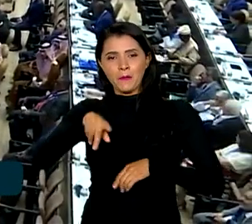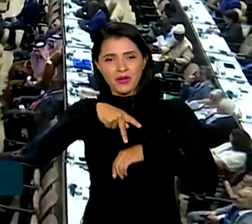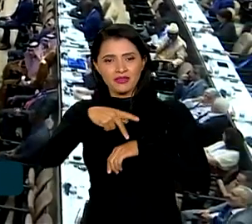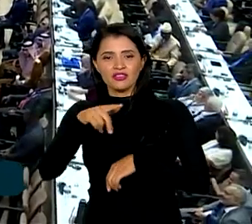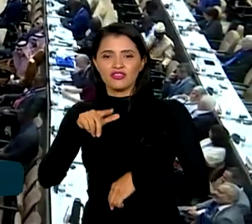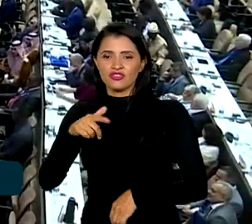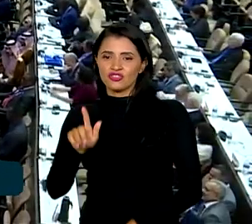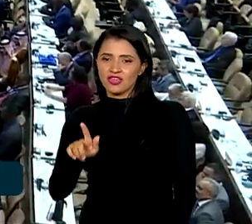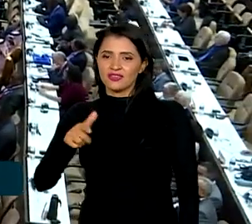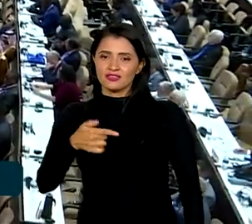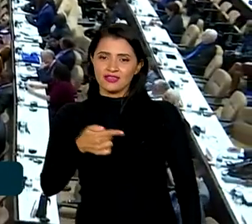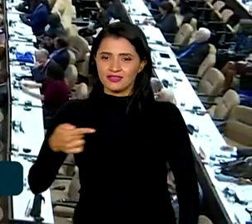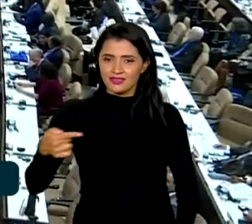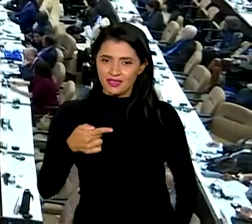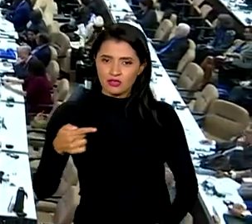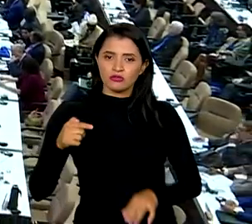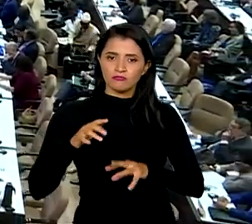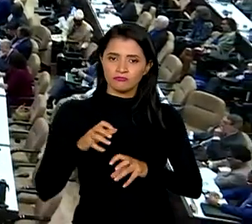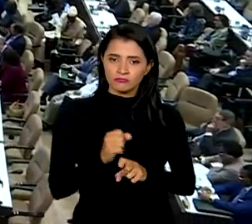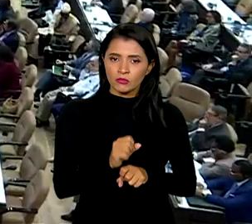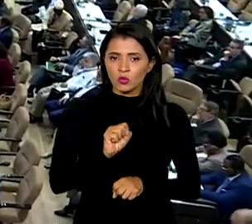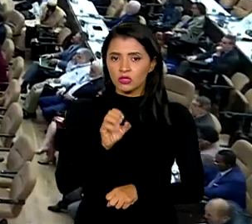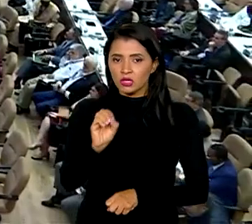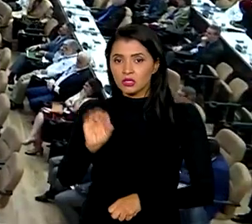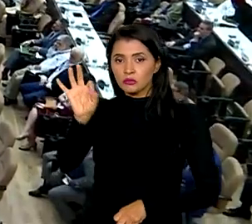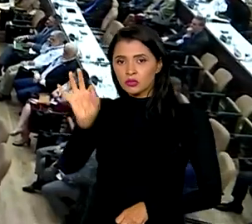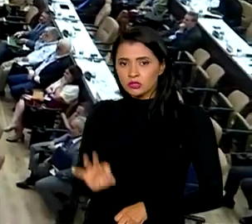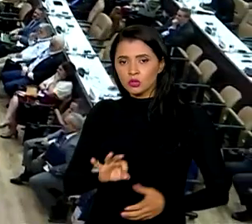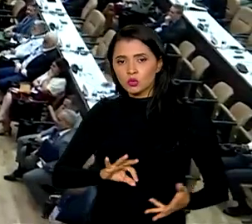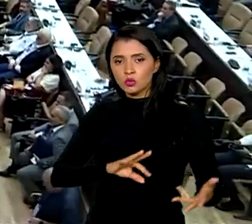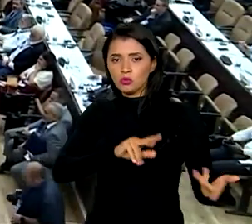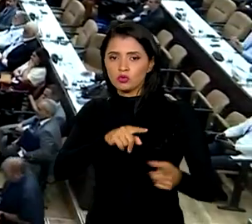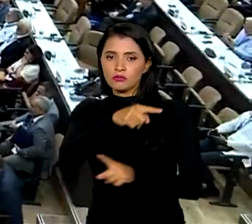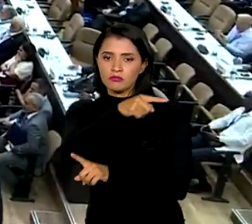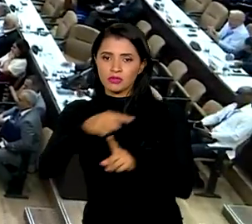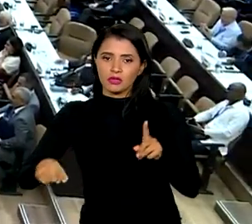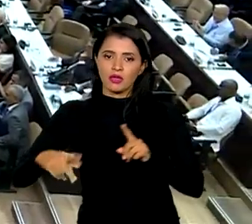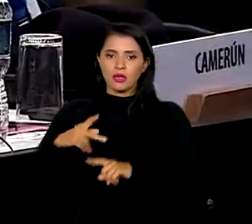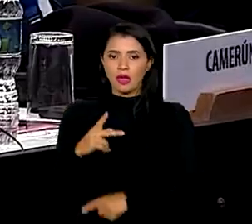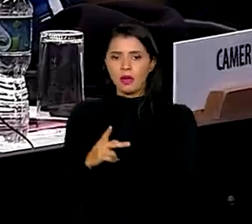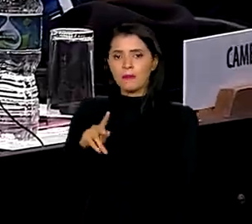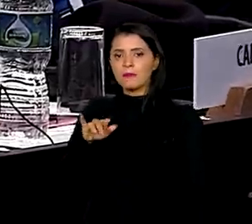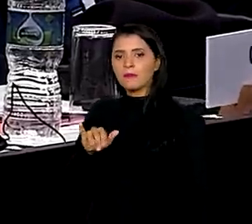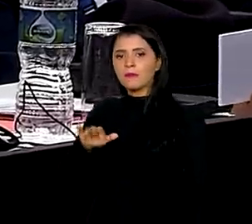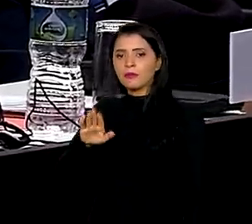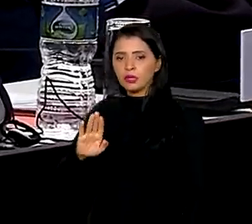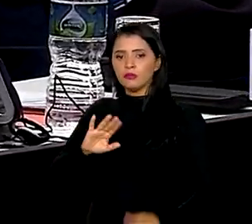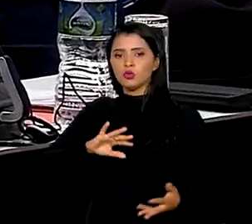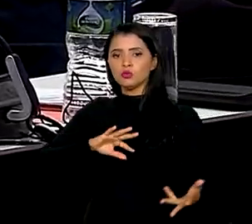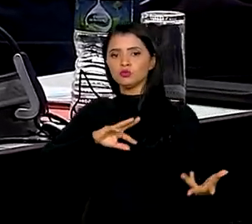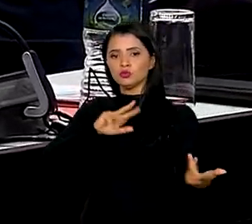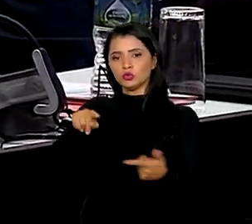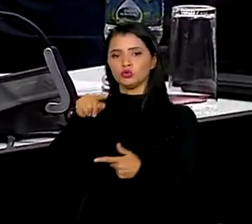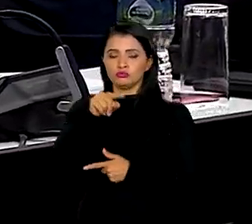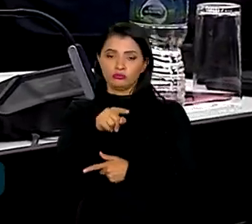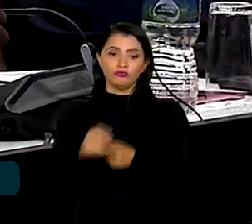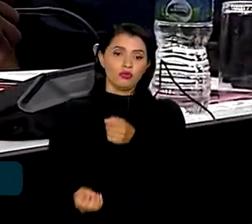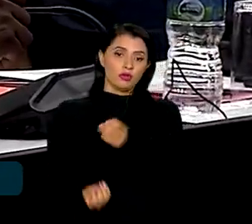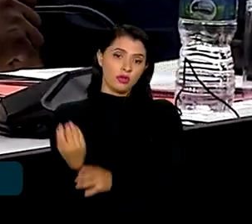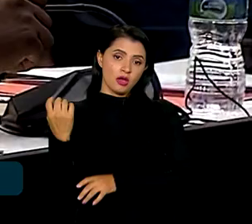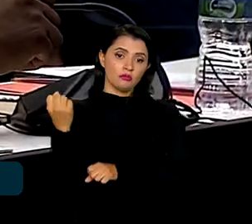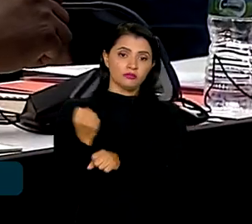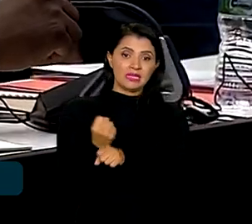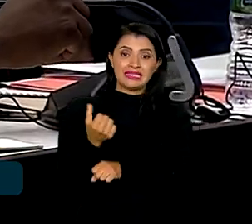respondem por praticamente 80% da população mundial e metade do PIB global. O grupo foi criado na década de